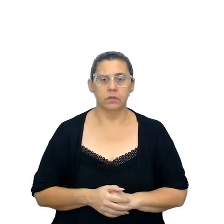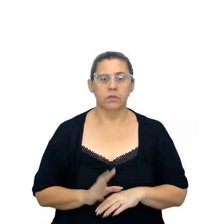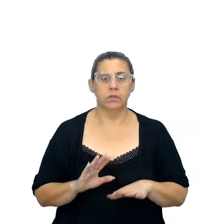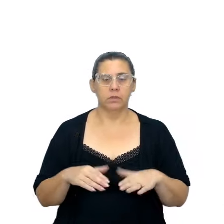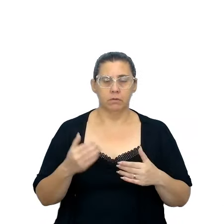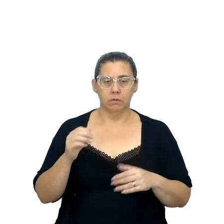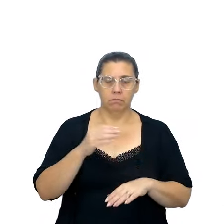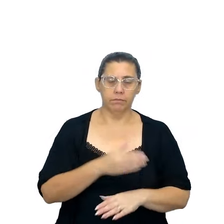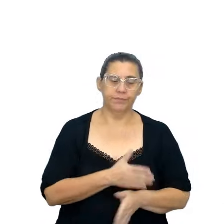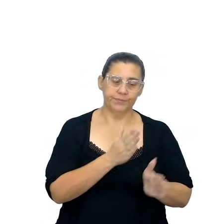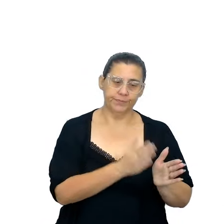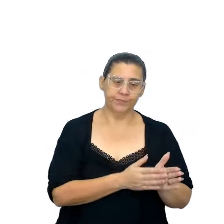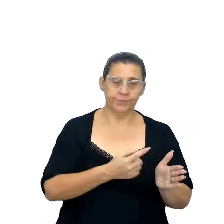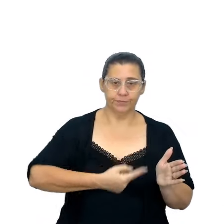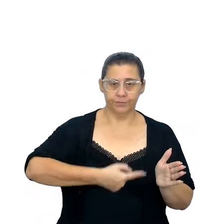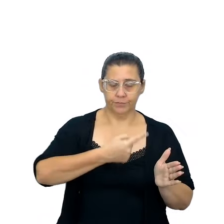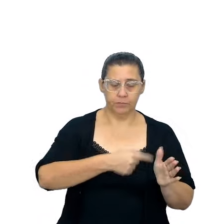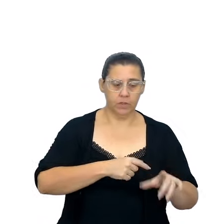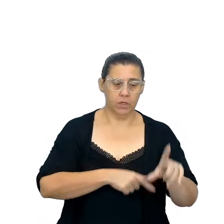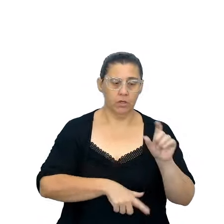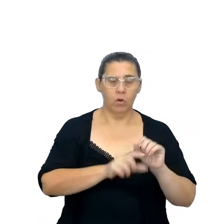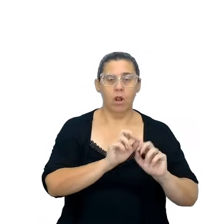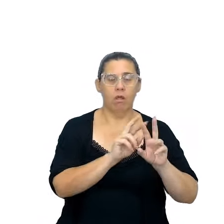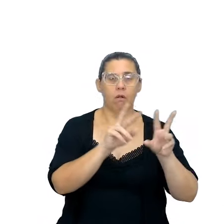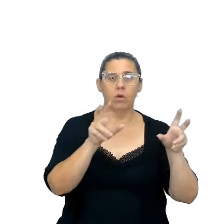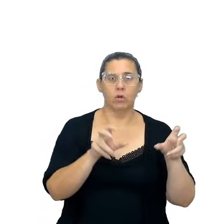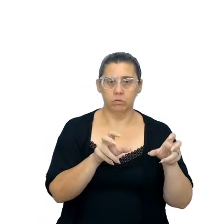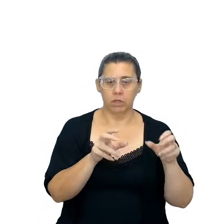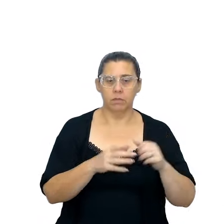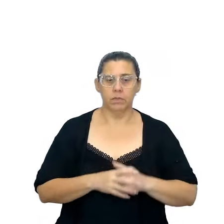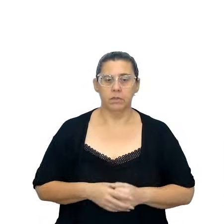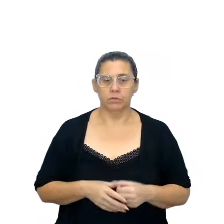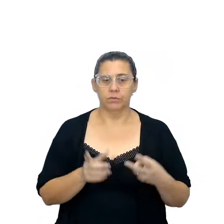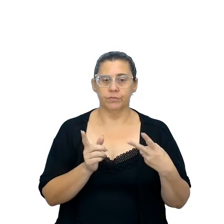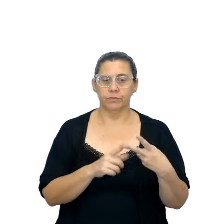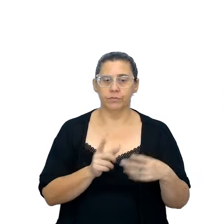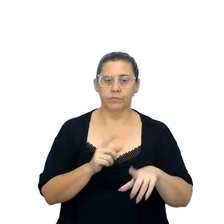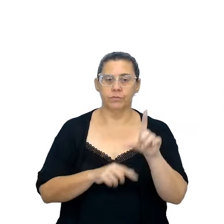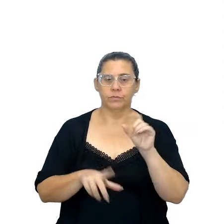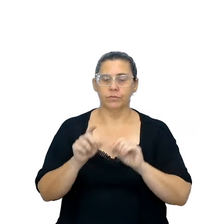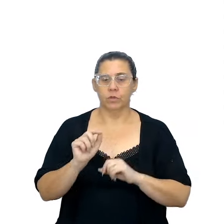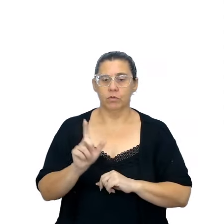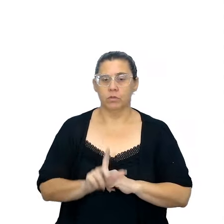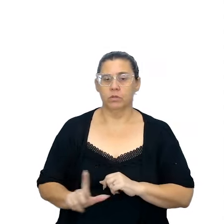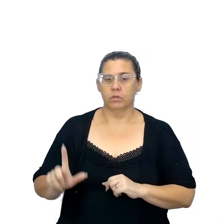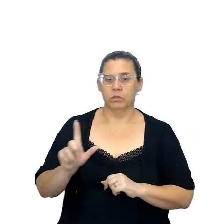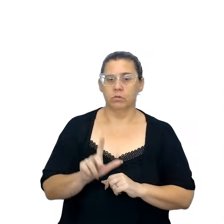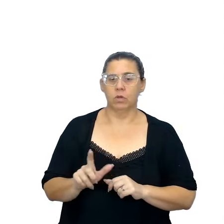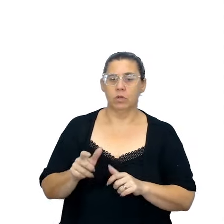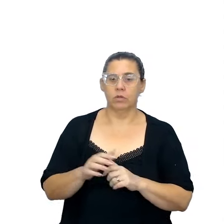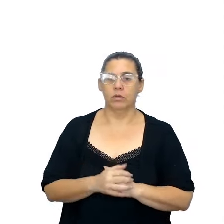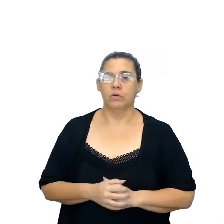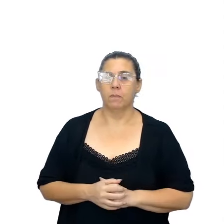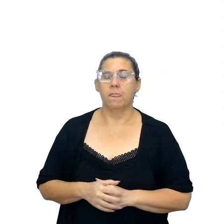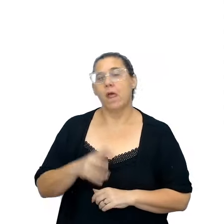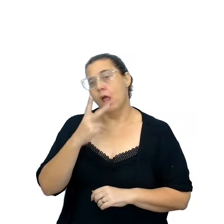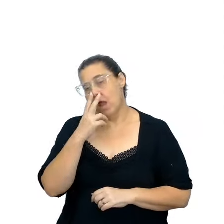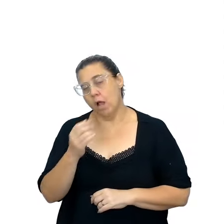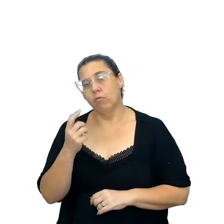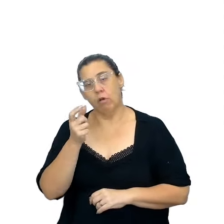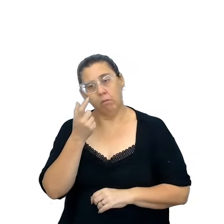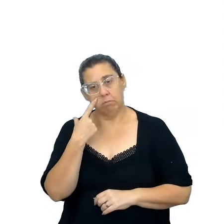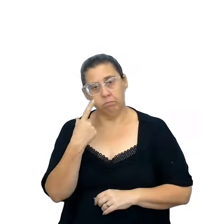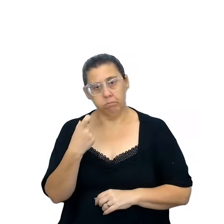ver as etapas. Primeiro, escolher a temática que será abordada. Segundo, escolher o texto literário que julgar adequado e